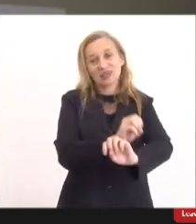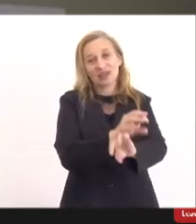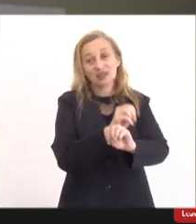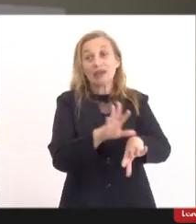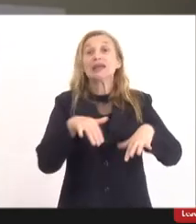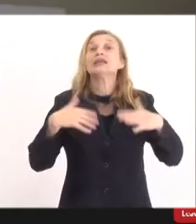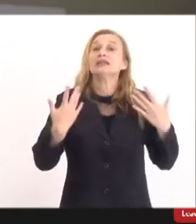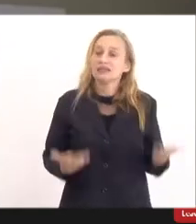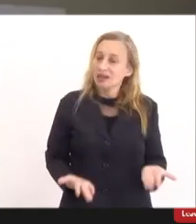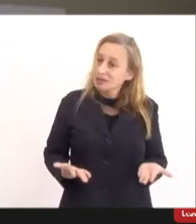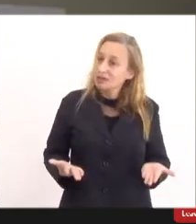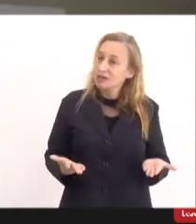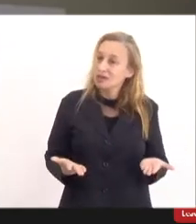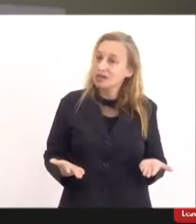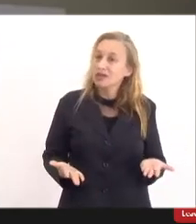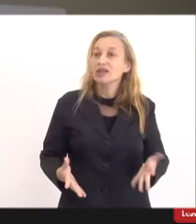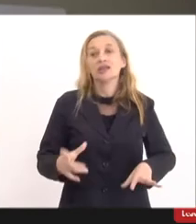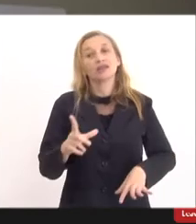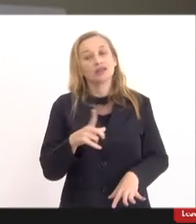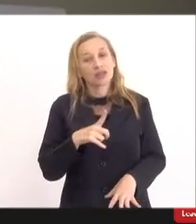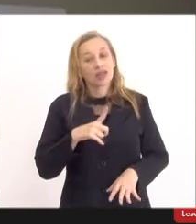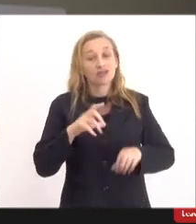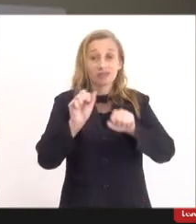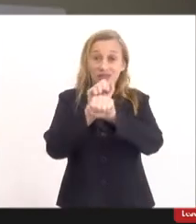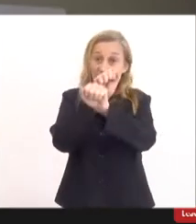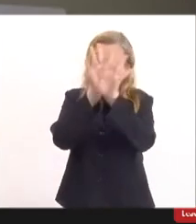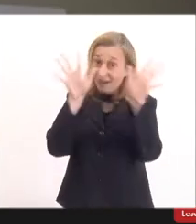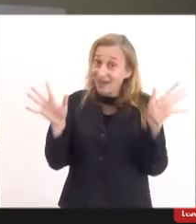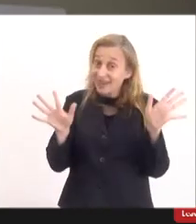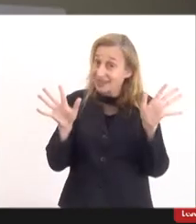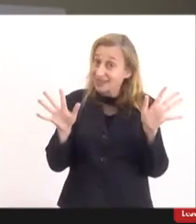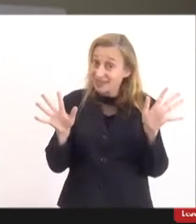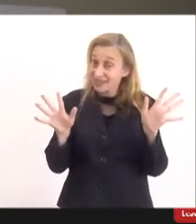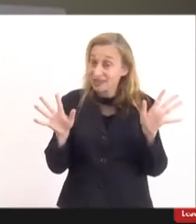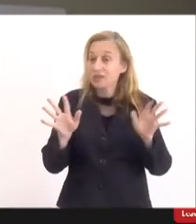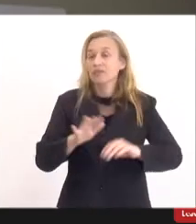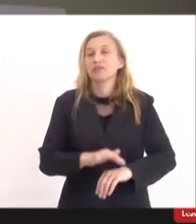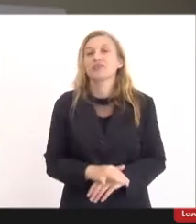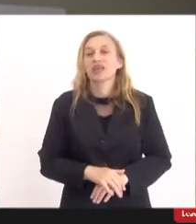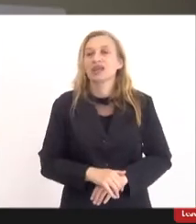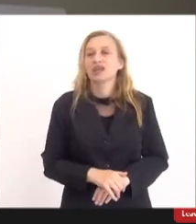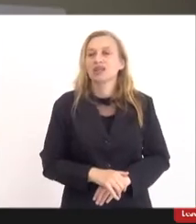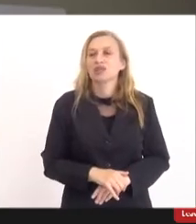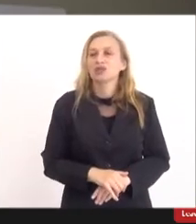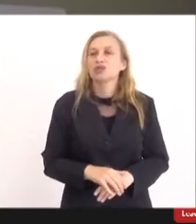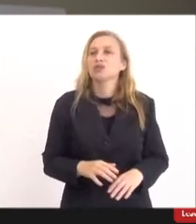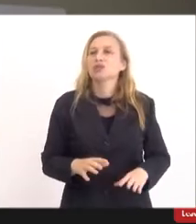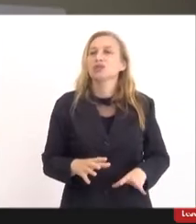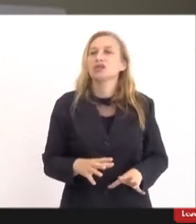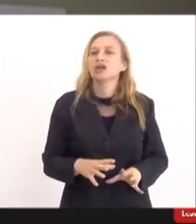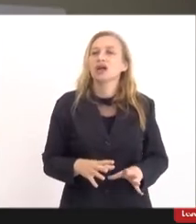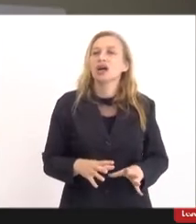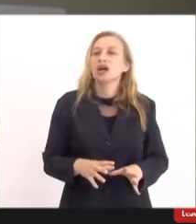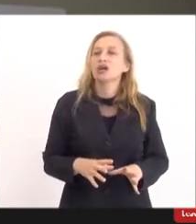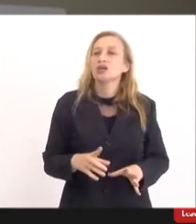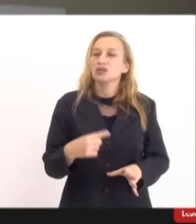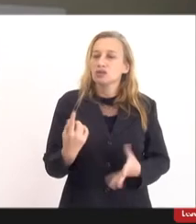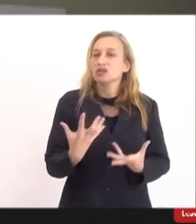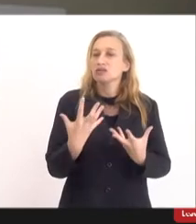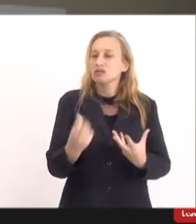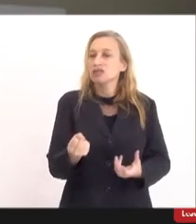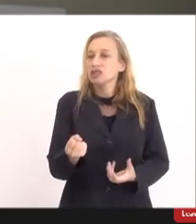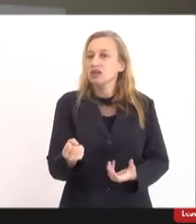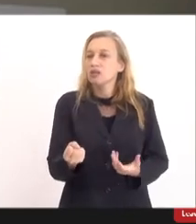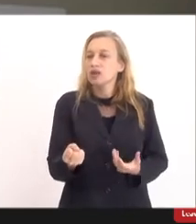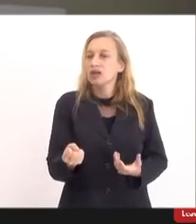Então a gente tem isso como muito claro, a gente é totalmente a favor de que